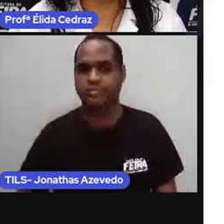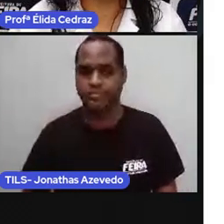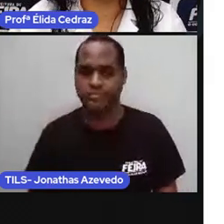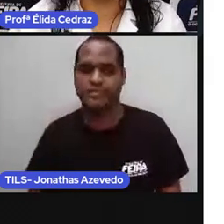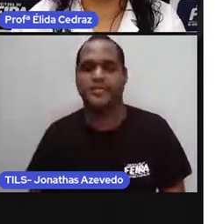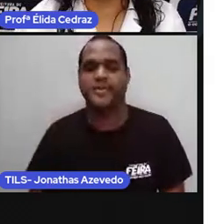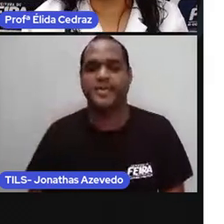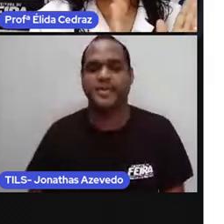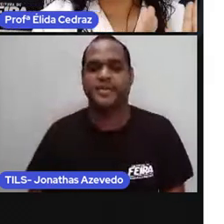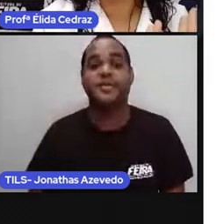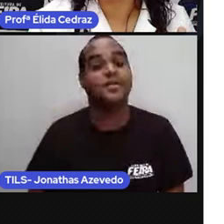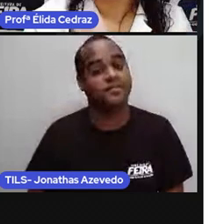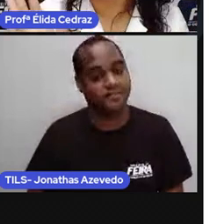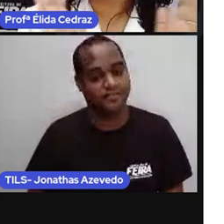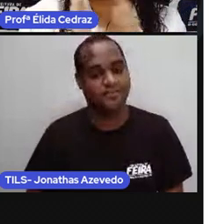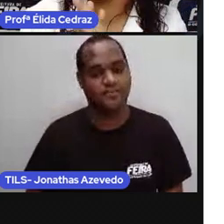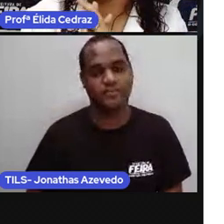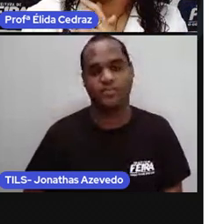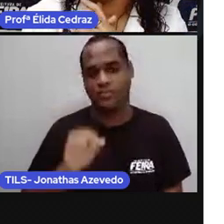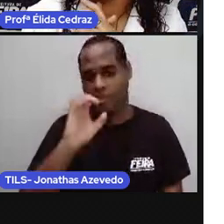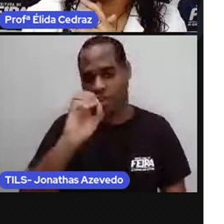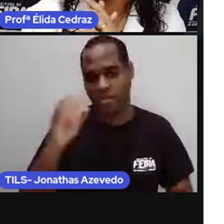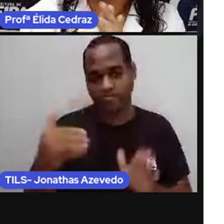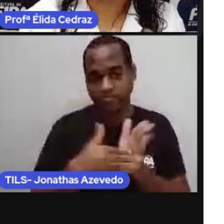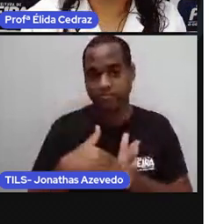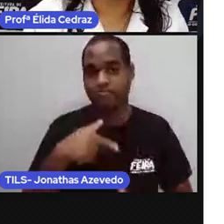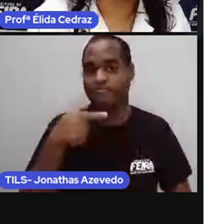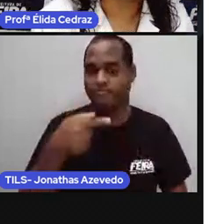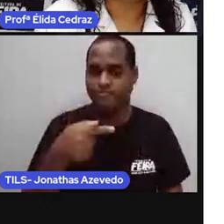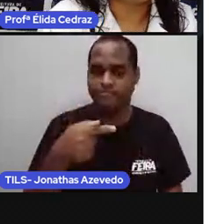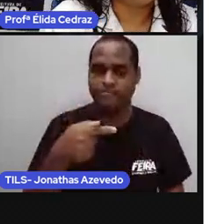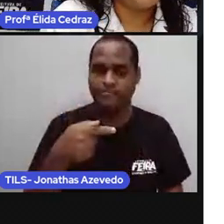Olha só. De zero a sete anos.